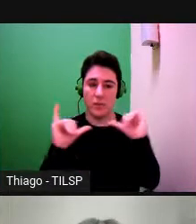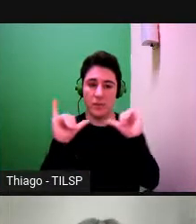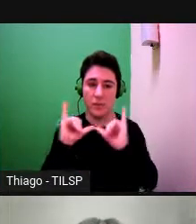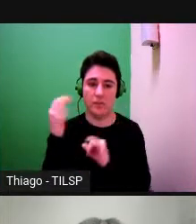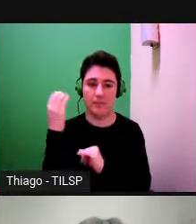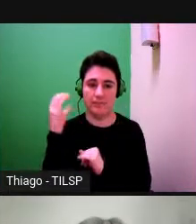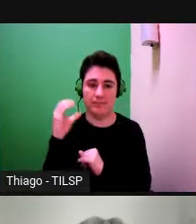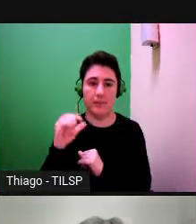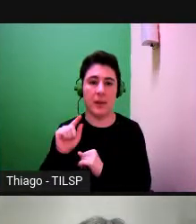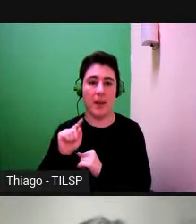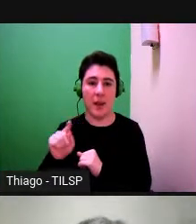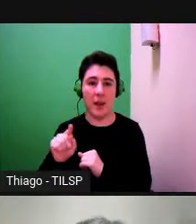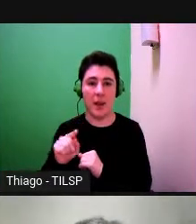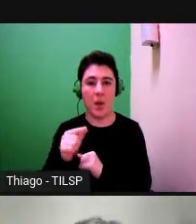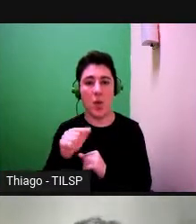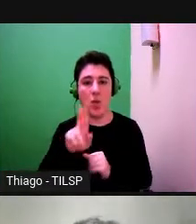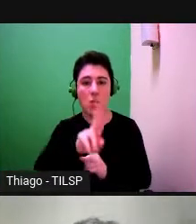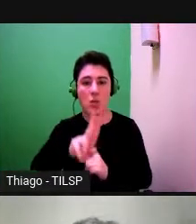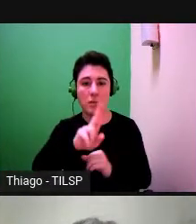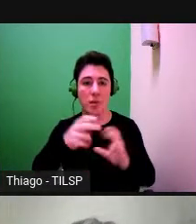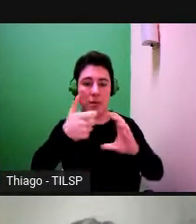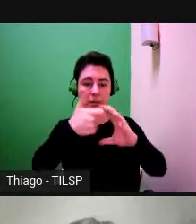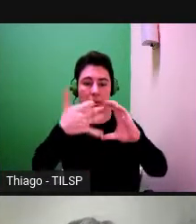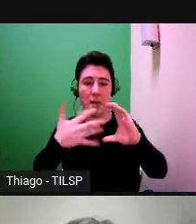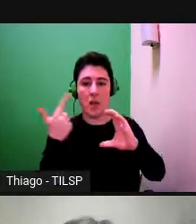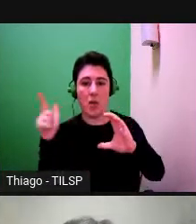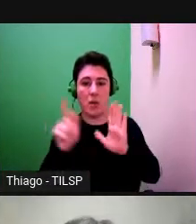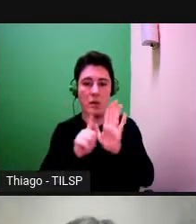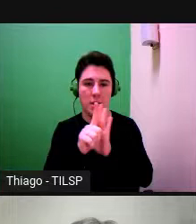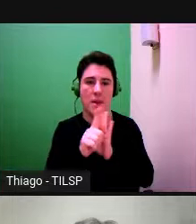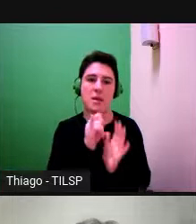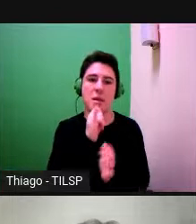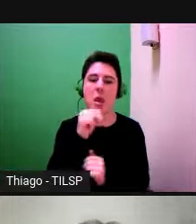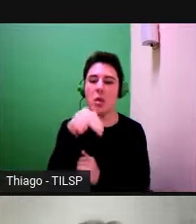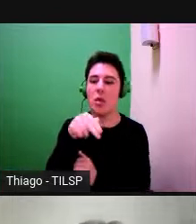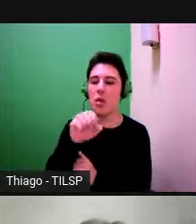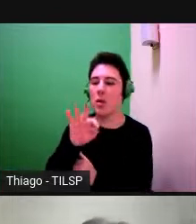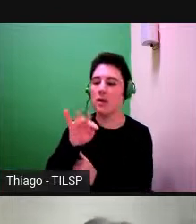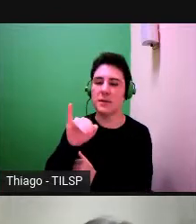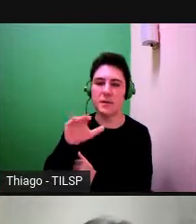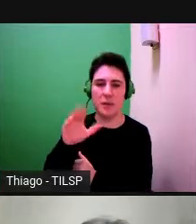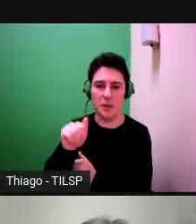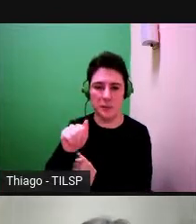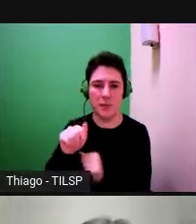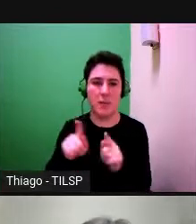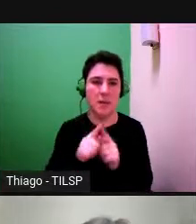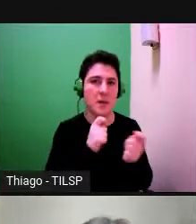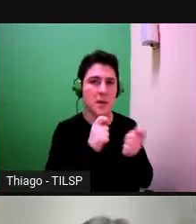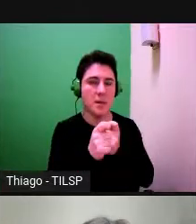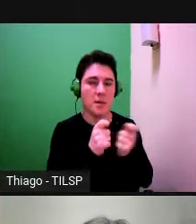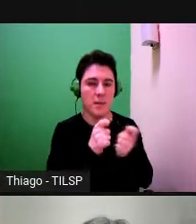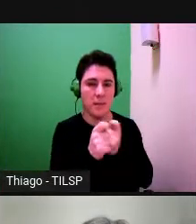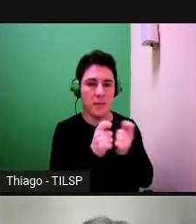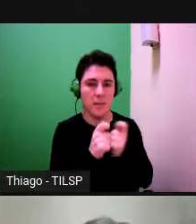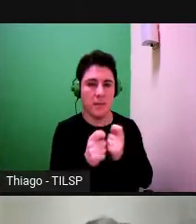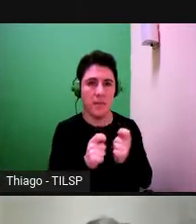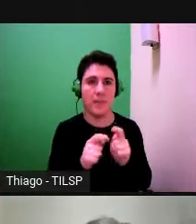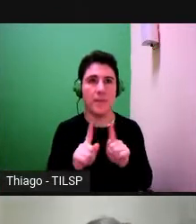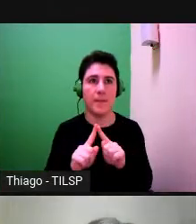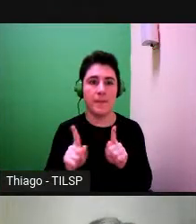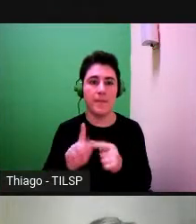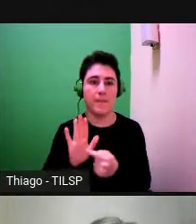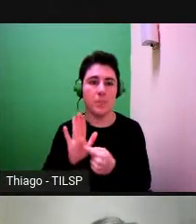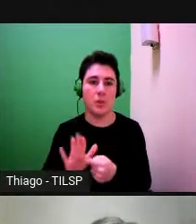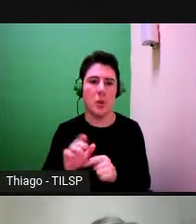características de outros géneros como a notícia ou a entrevista por exemplo e que resultam de uma